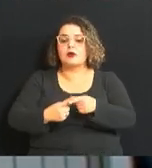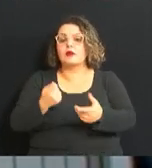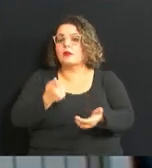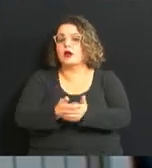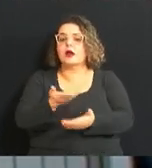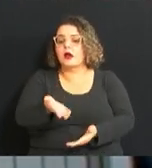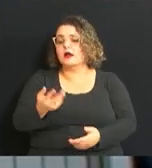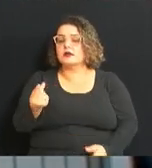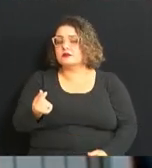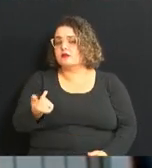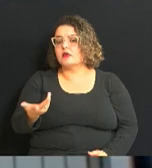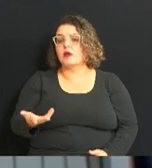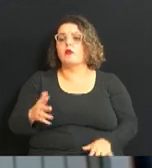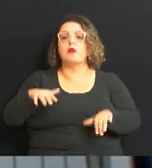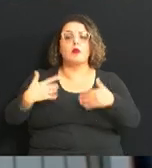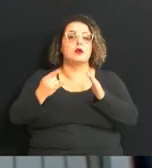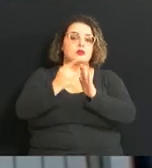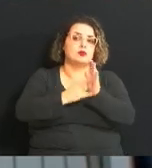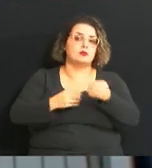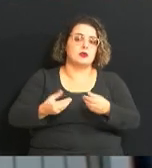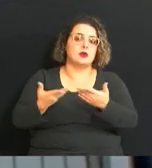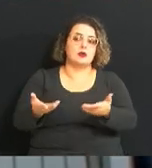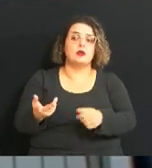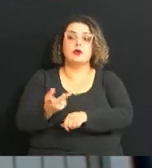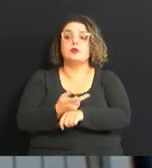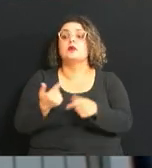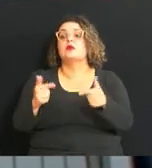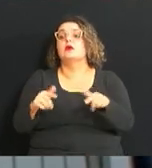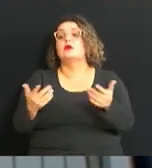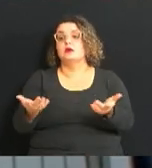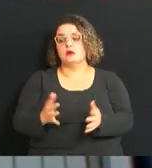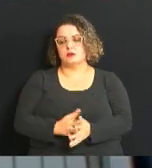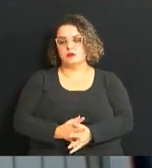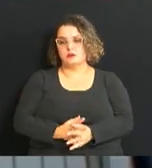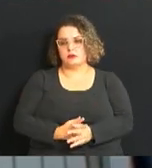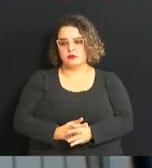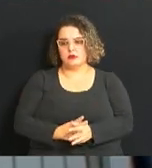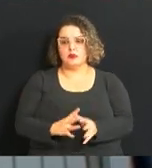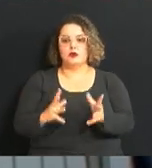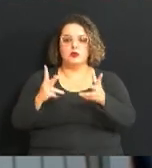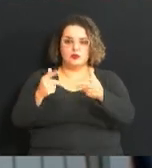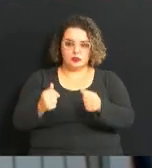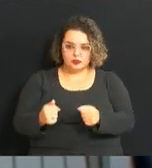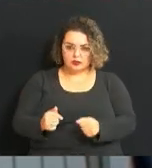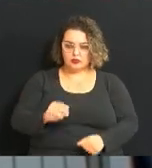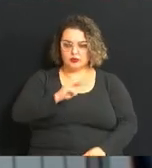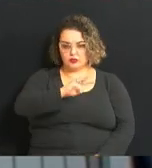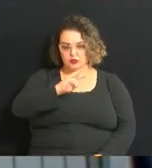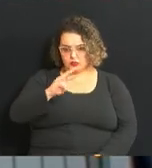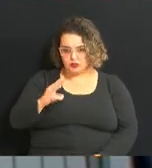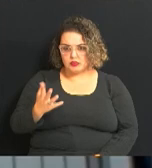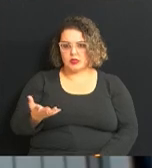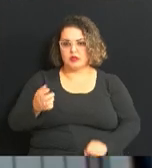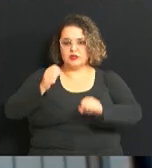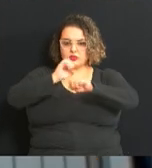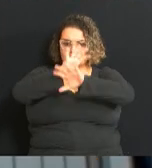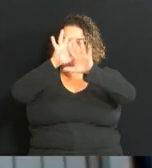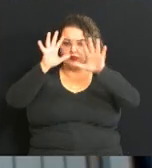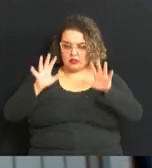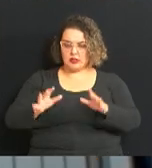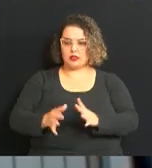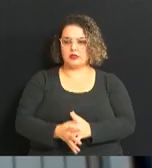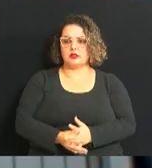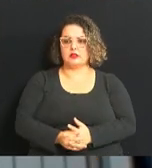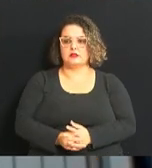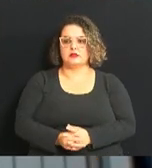quais os documentos que ele tem que anexar e procurar onde. Tudo isso tem que estar no endereço eletrônico, no site de transparência, e